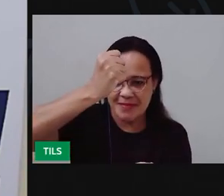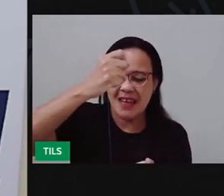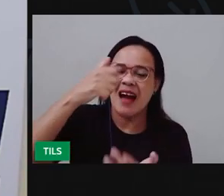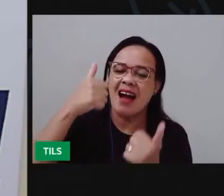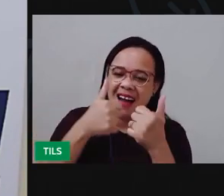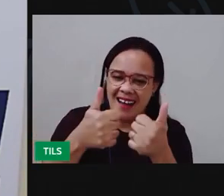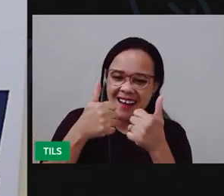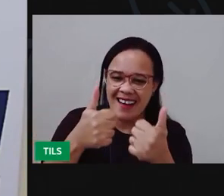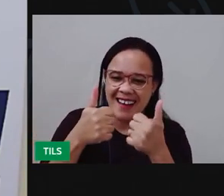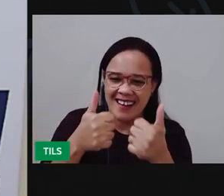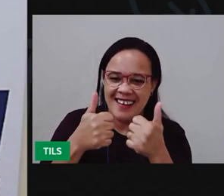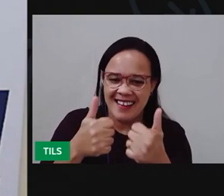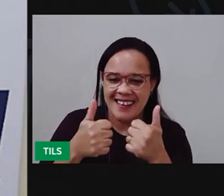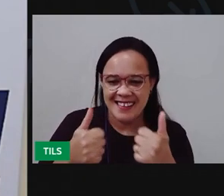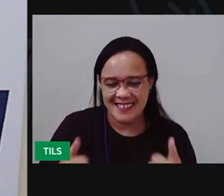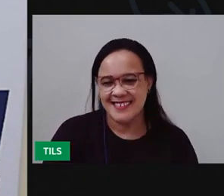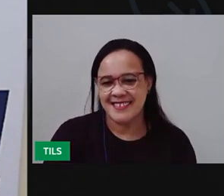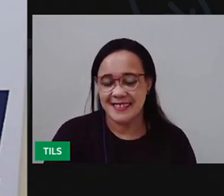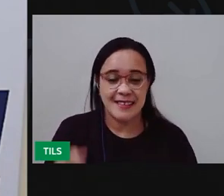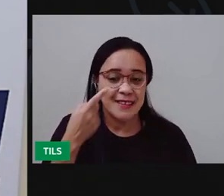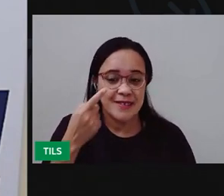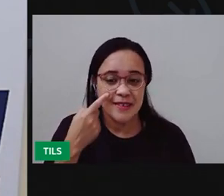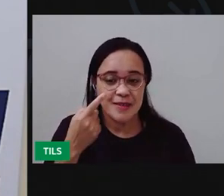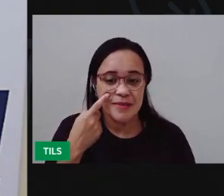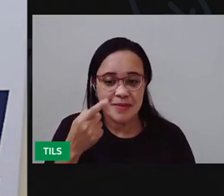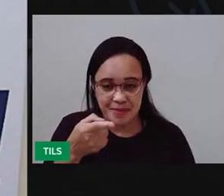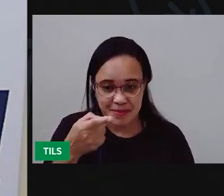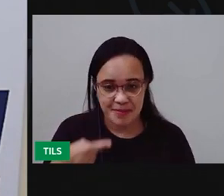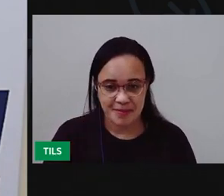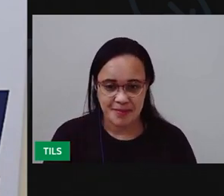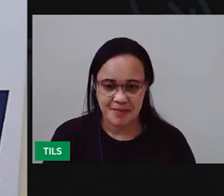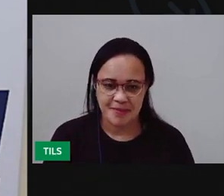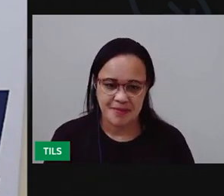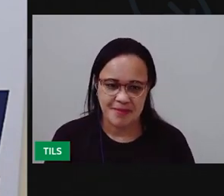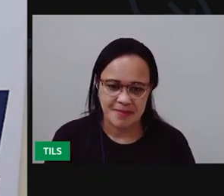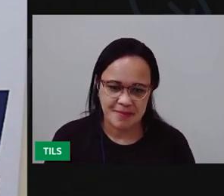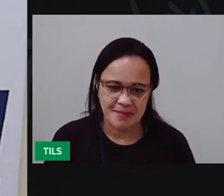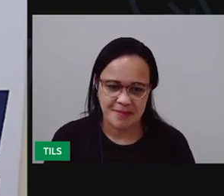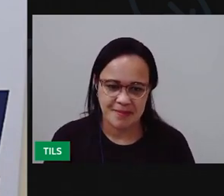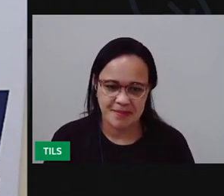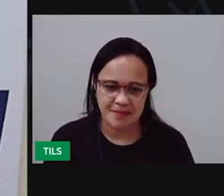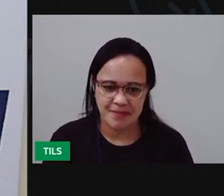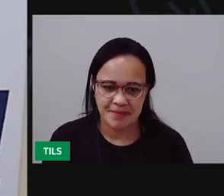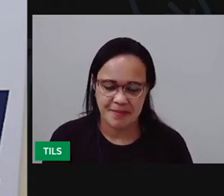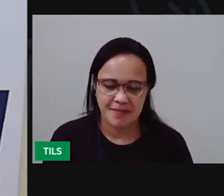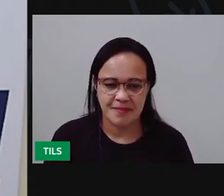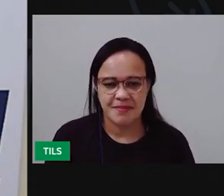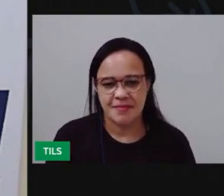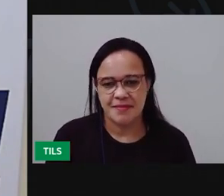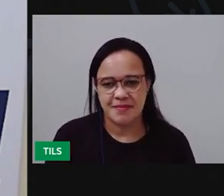E aí, vamos... Aqui, mais uma vez.